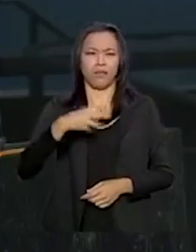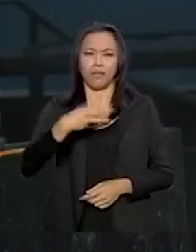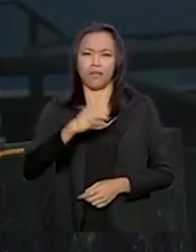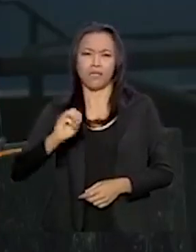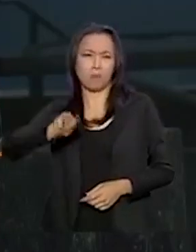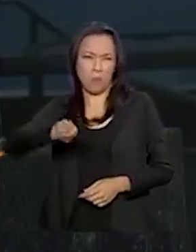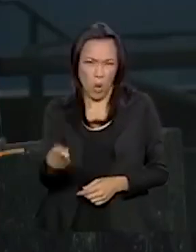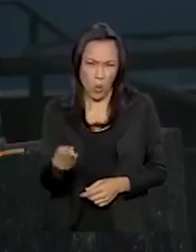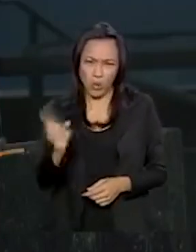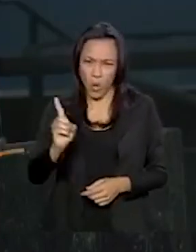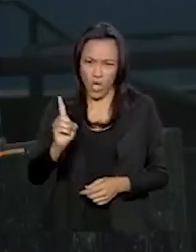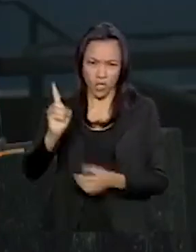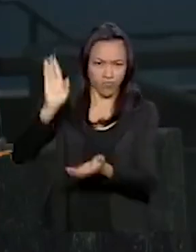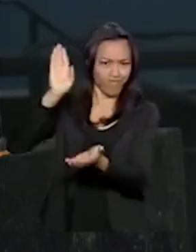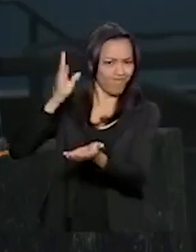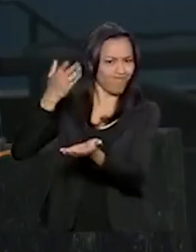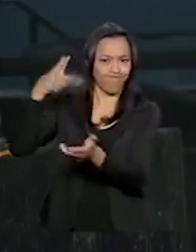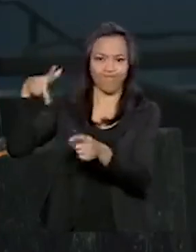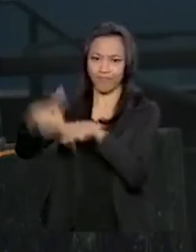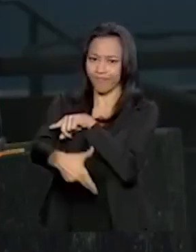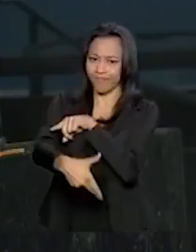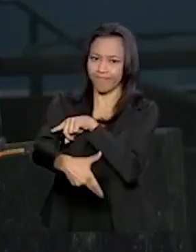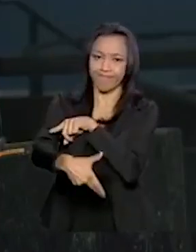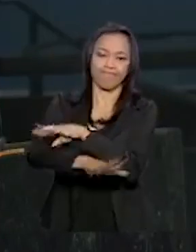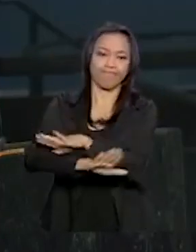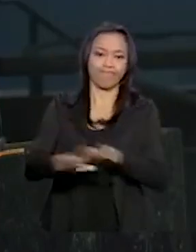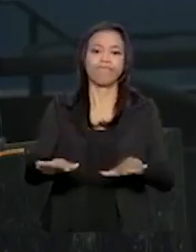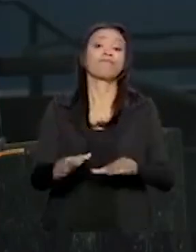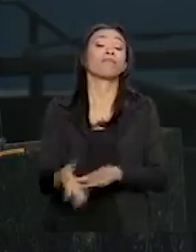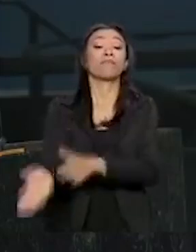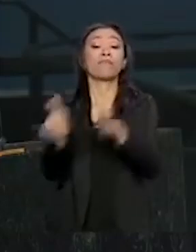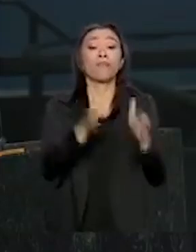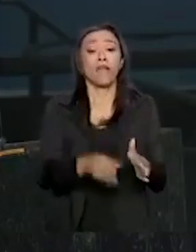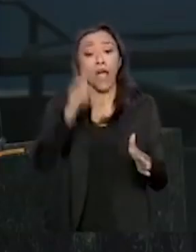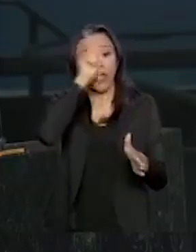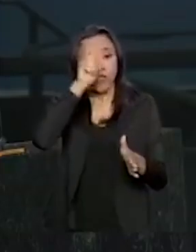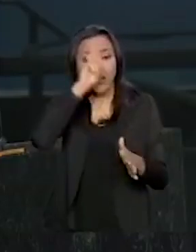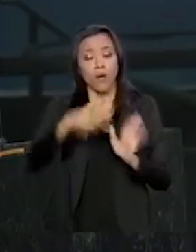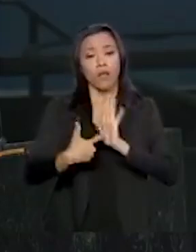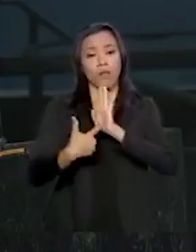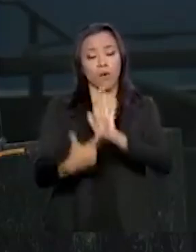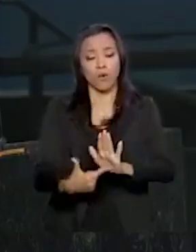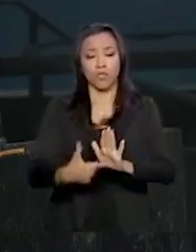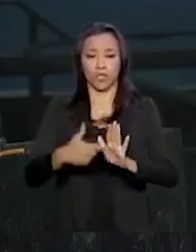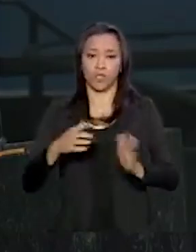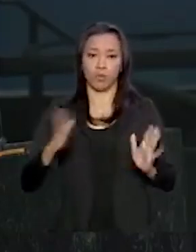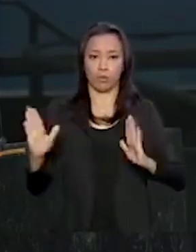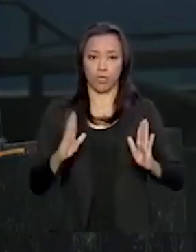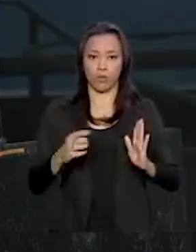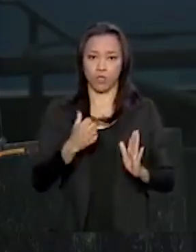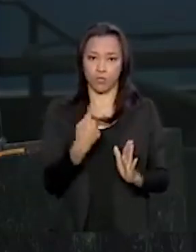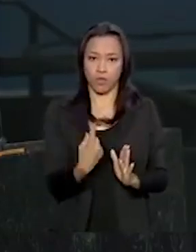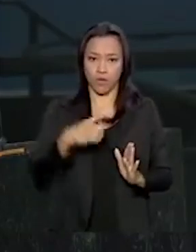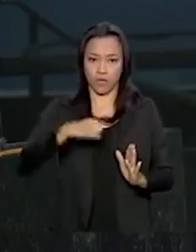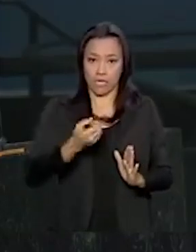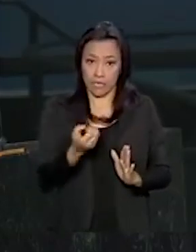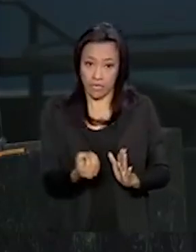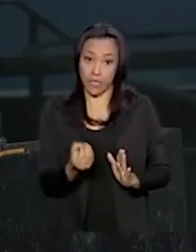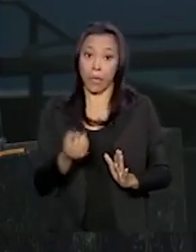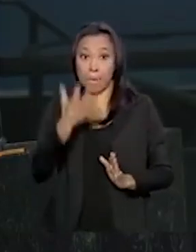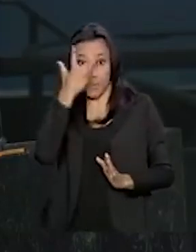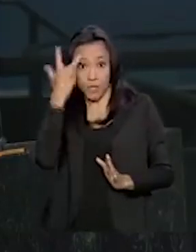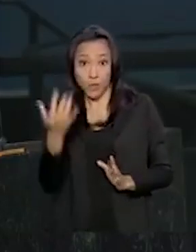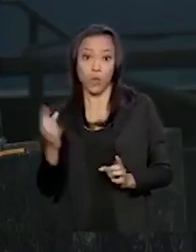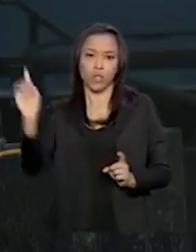os anos. A história nos mostra que, já nos anos 60, agentes cubanos foram enviados